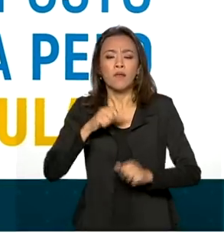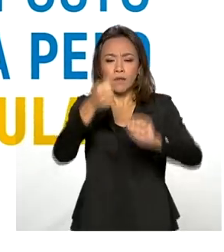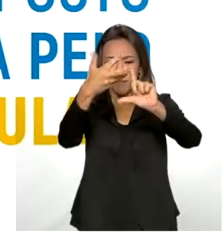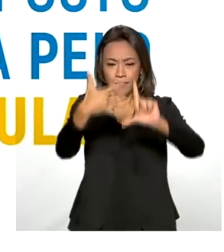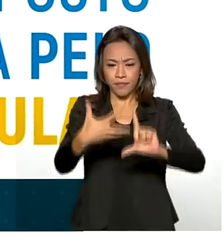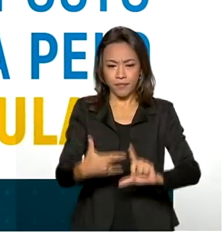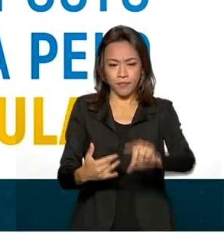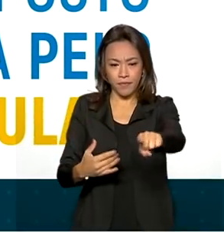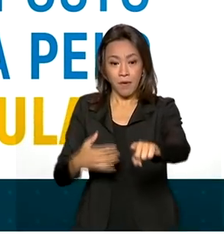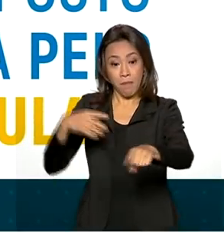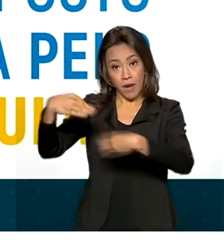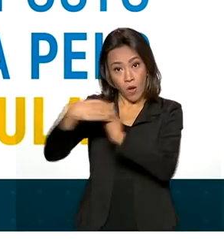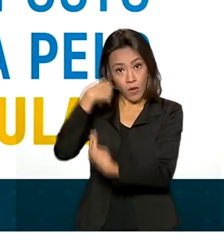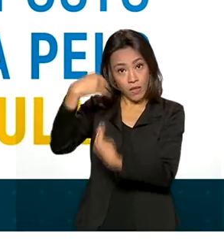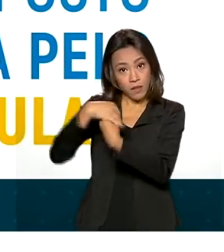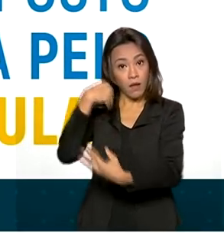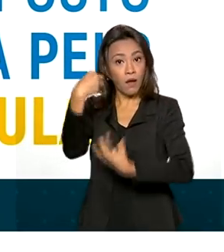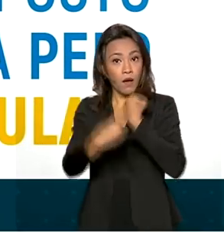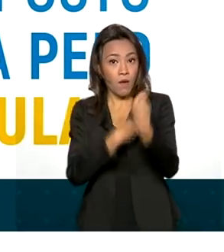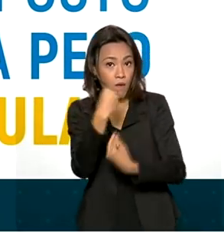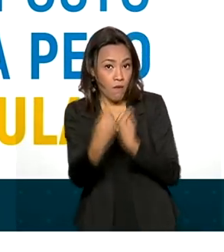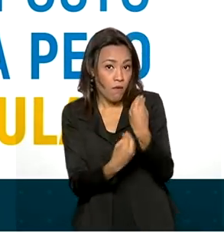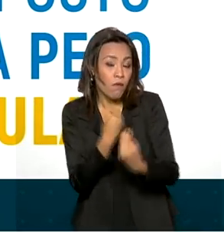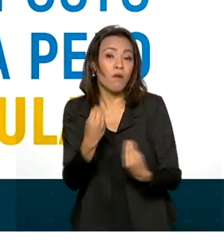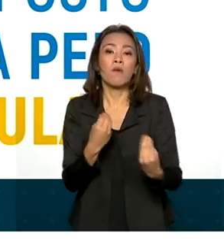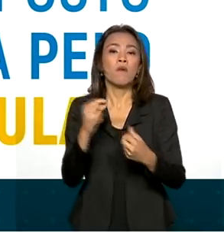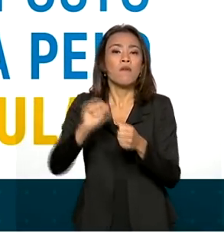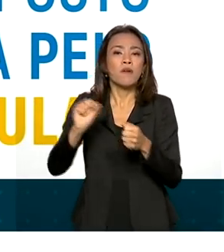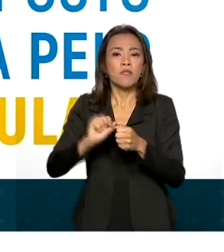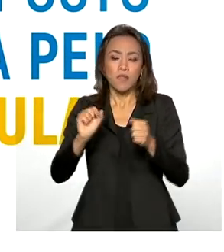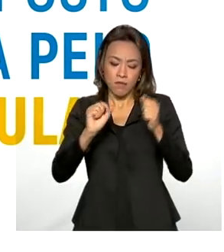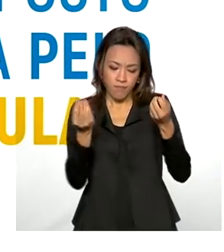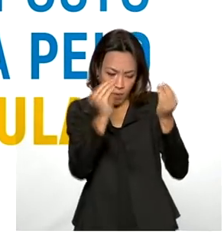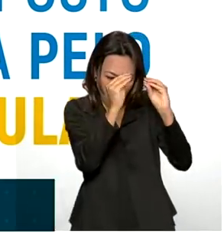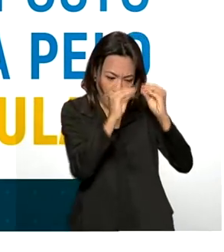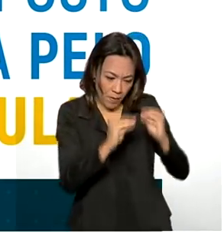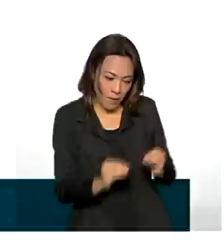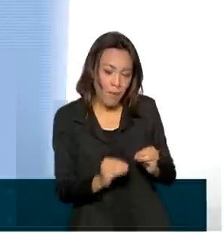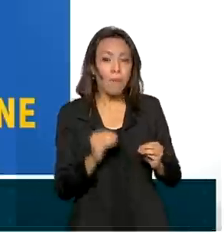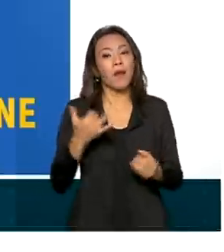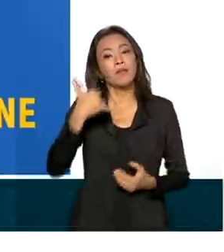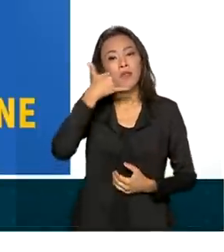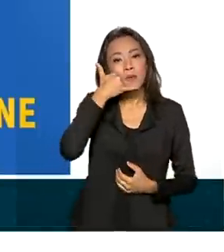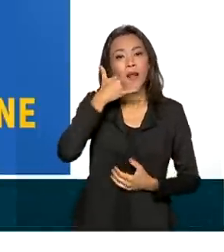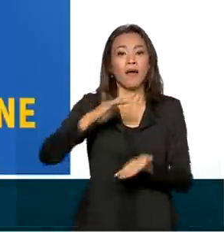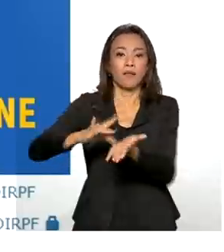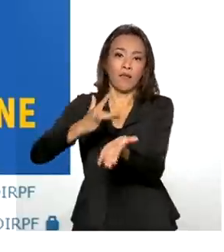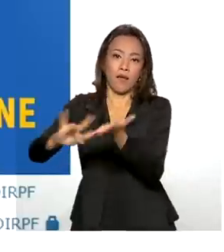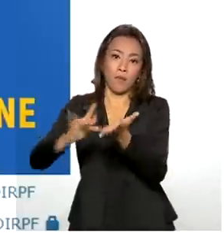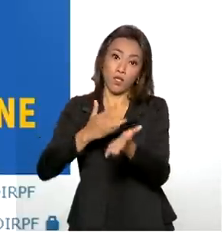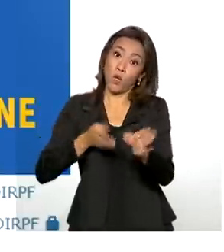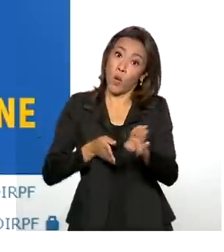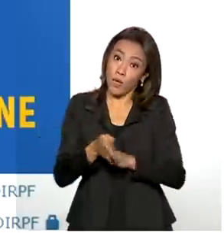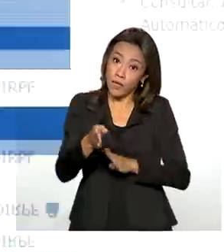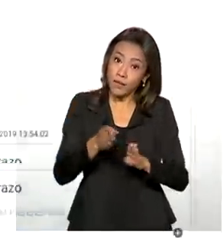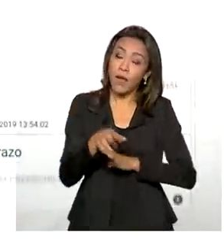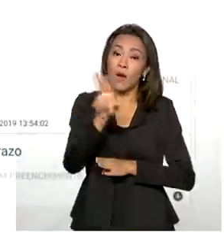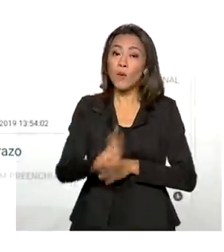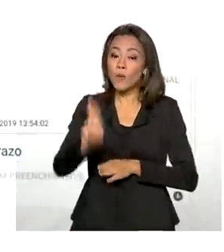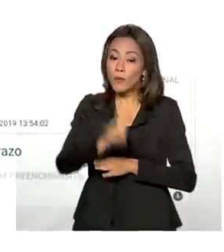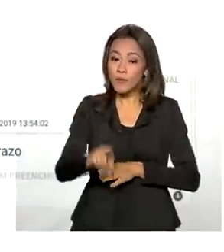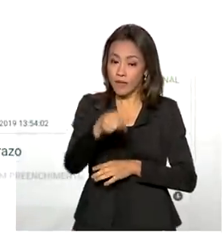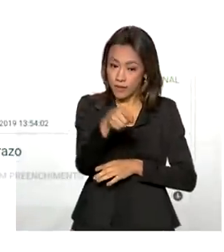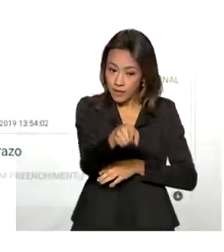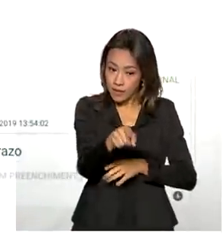disponível nas versões do aplicativo Meu Imposto de Renda para celulares e tablets. Uma das recomendações é usar o sistema de